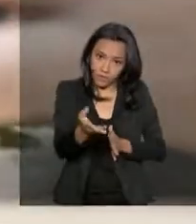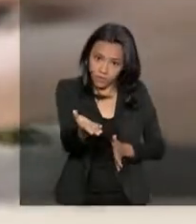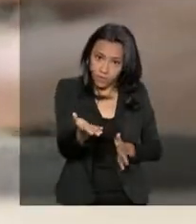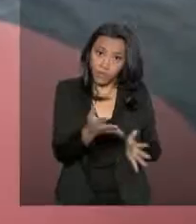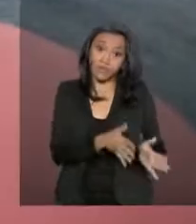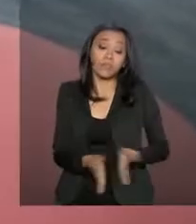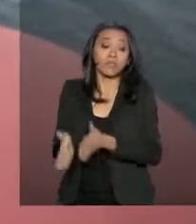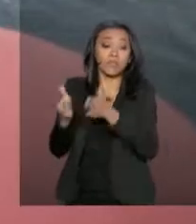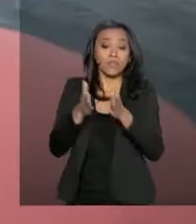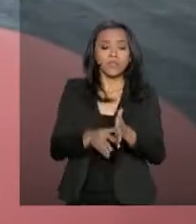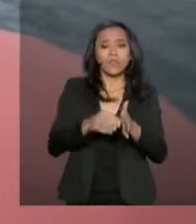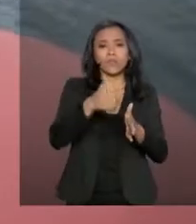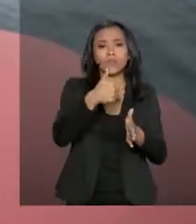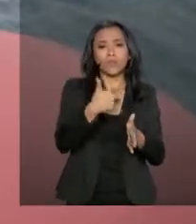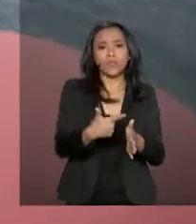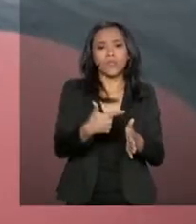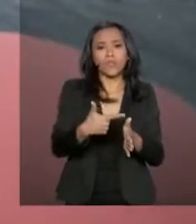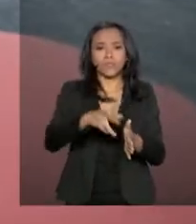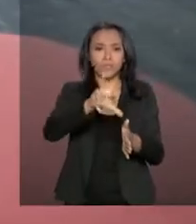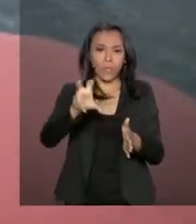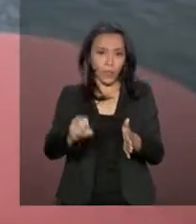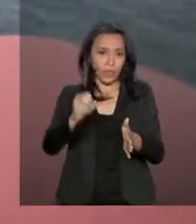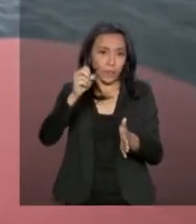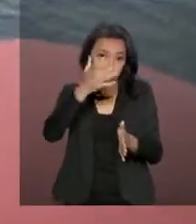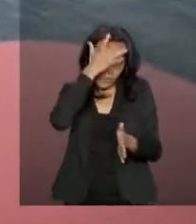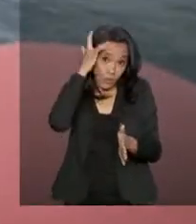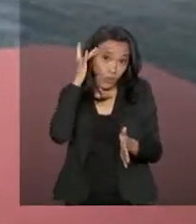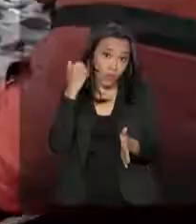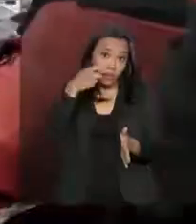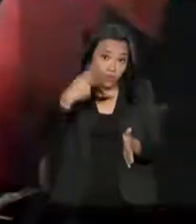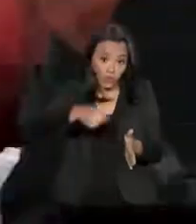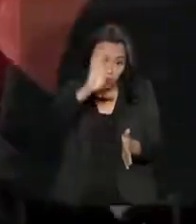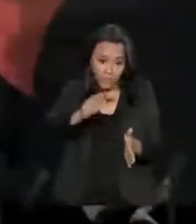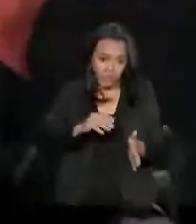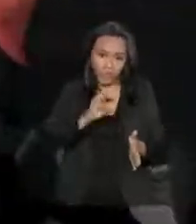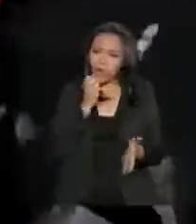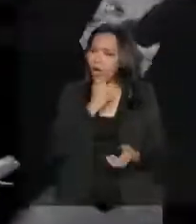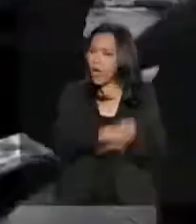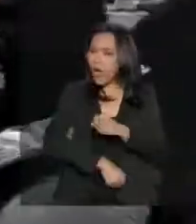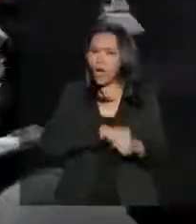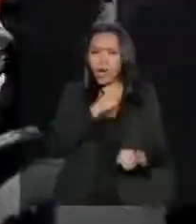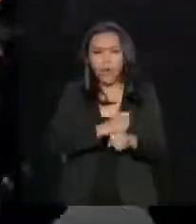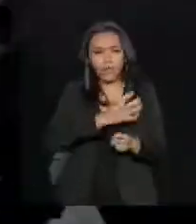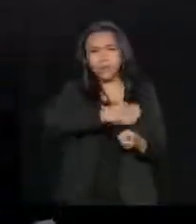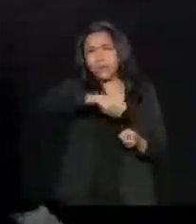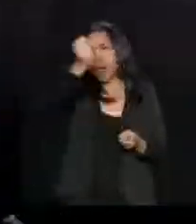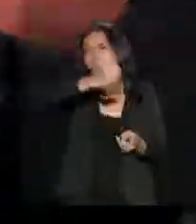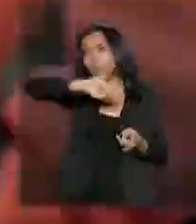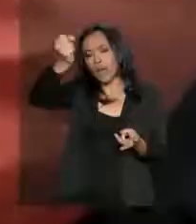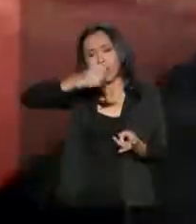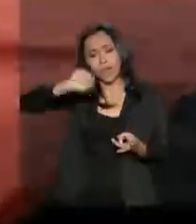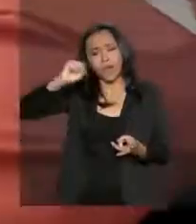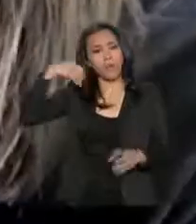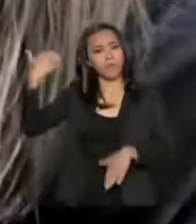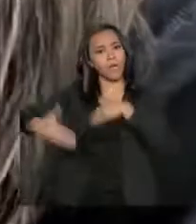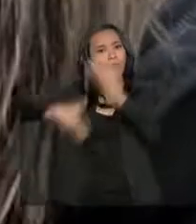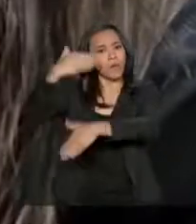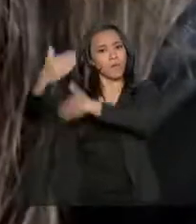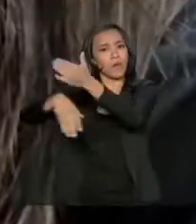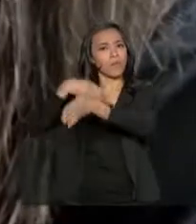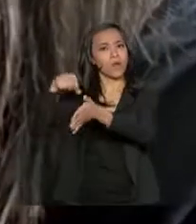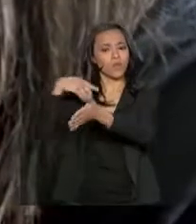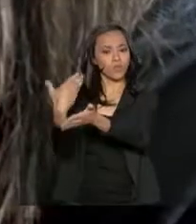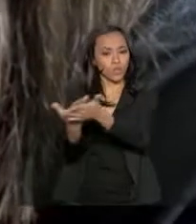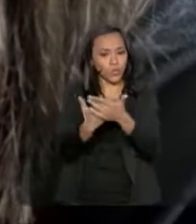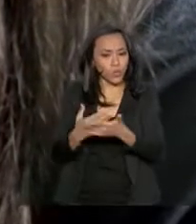Em média, 250 pesquisadores brasileiros são enviados todos os anos para desenvolver os estudos na Antártica. Essas